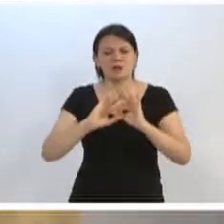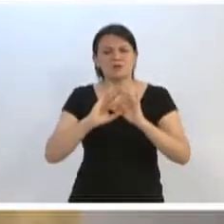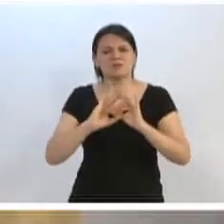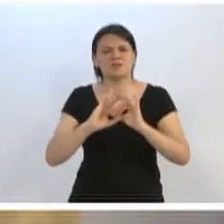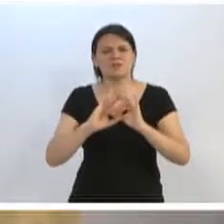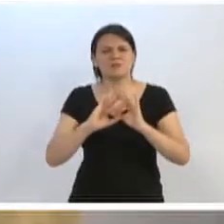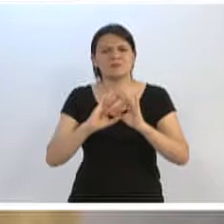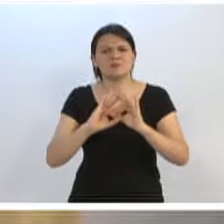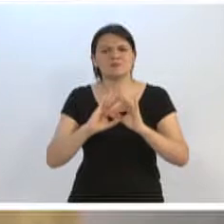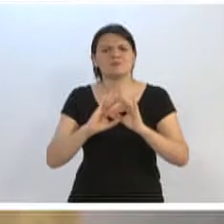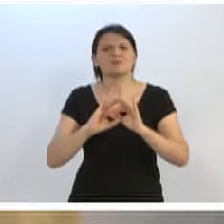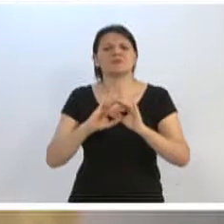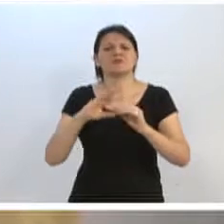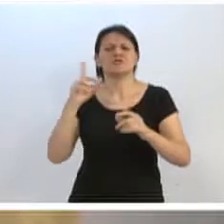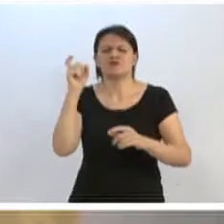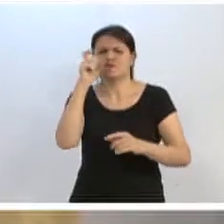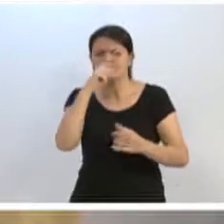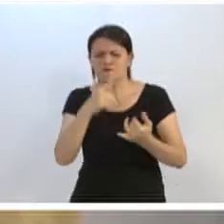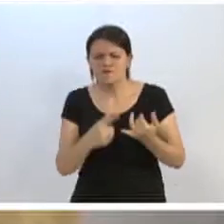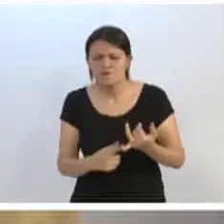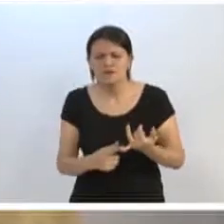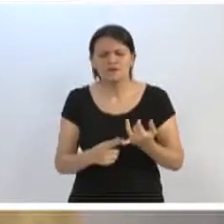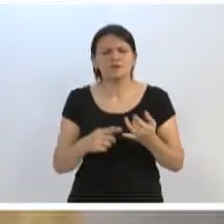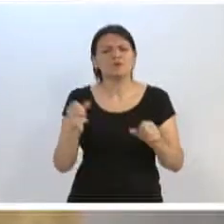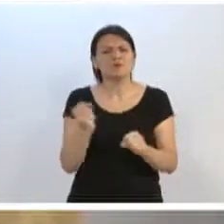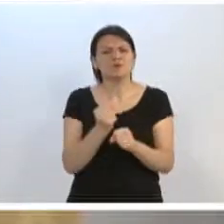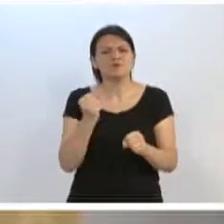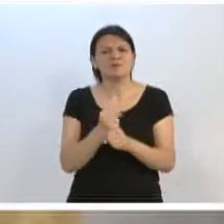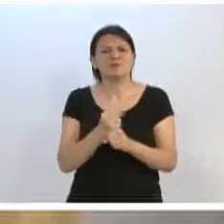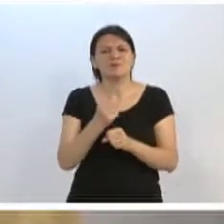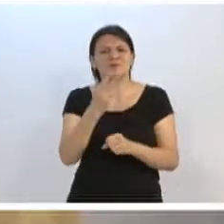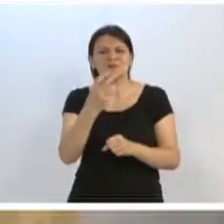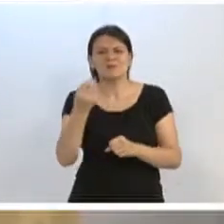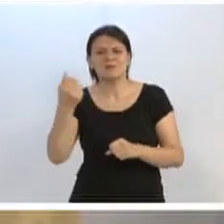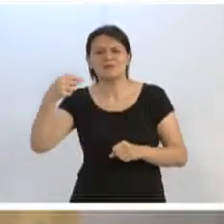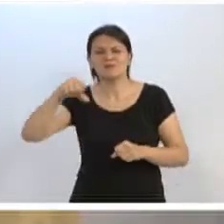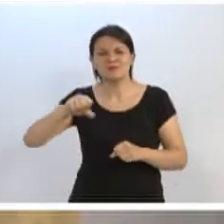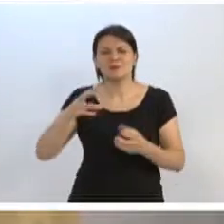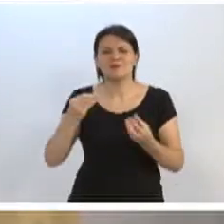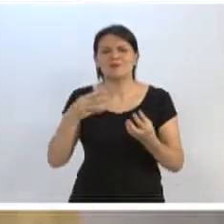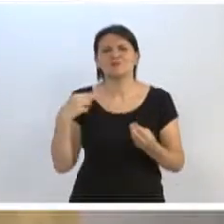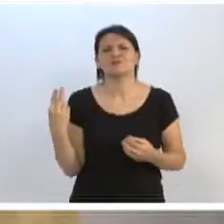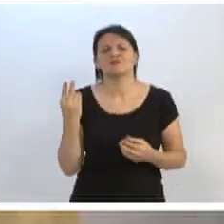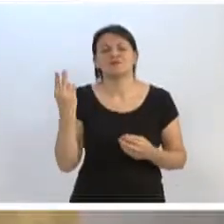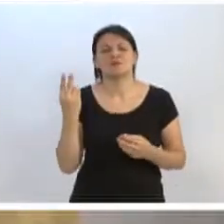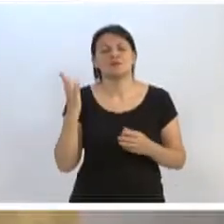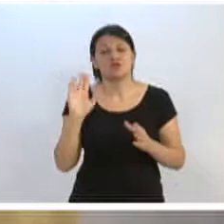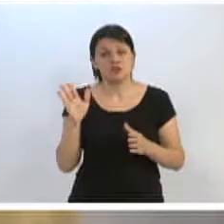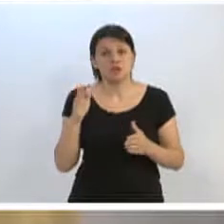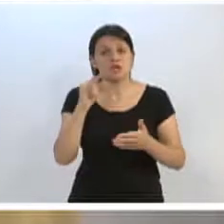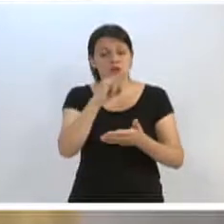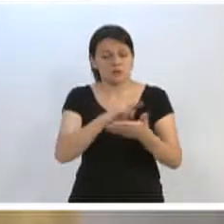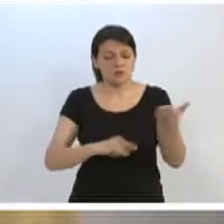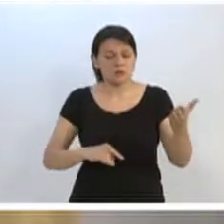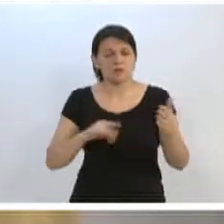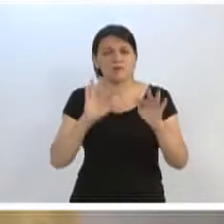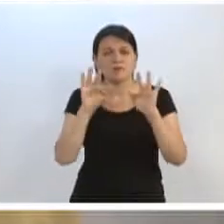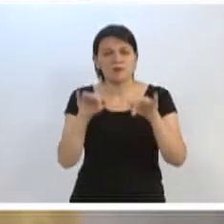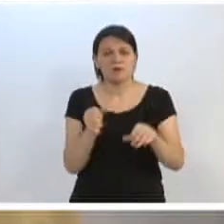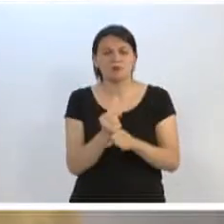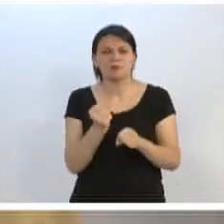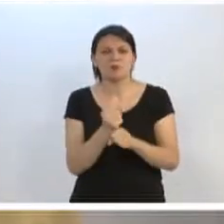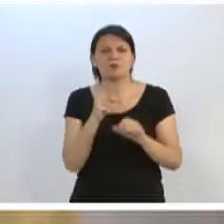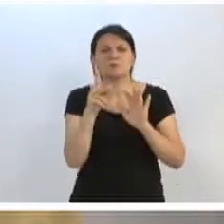feridas, unirmos as dificuldades, e construímos um 2019 de muitas conquistas. Já encaminhamos, no final desse ano também, um